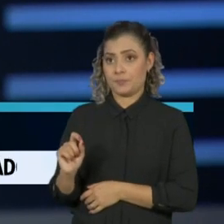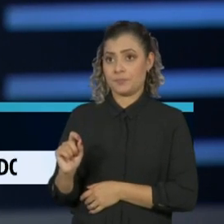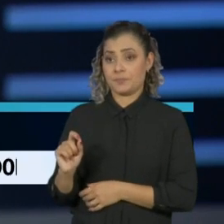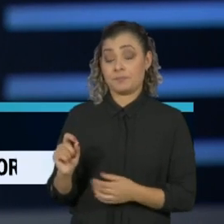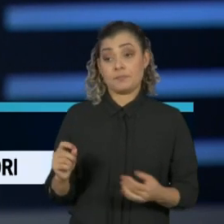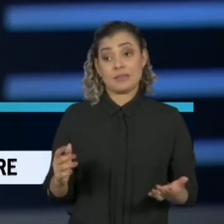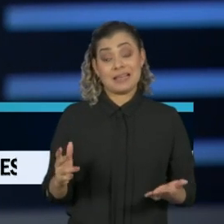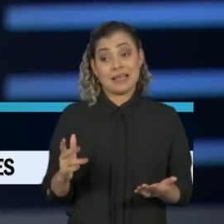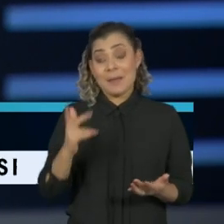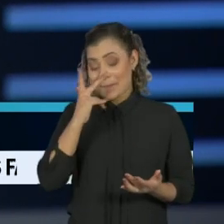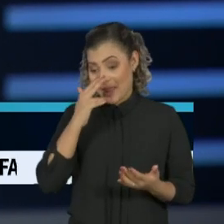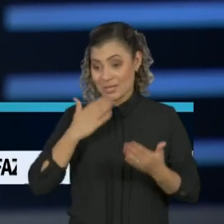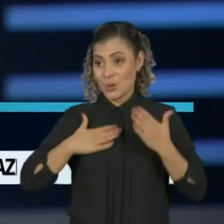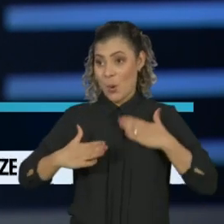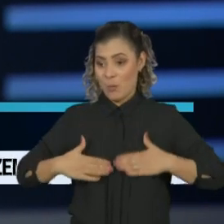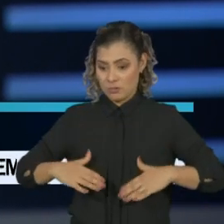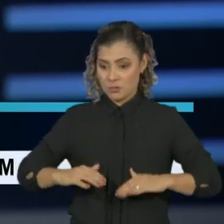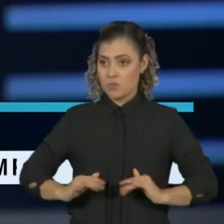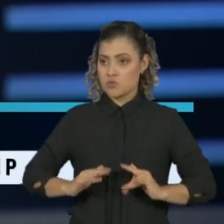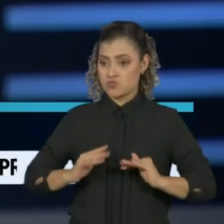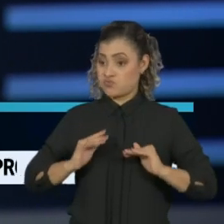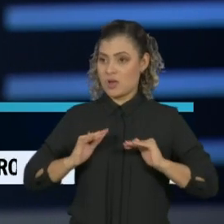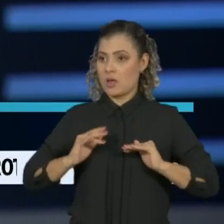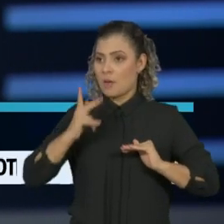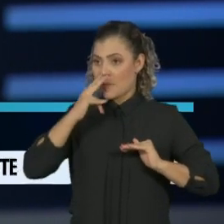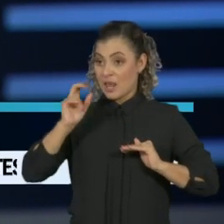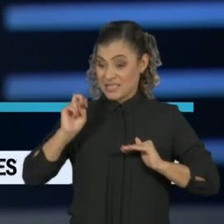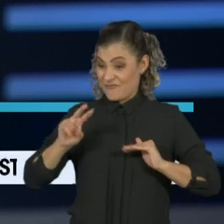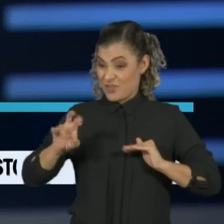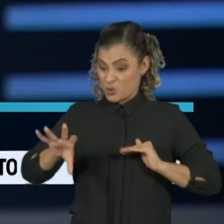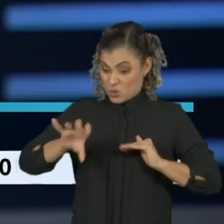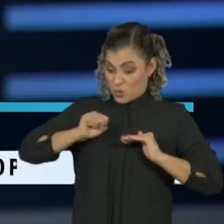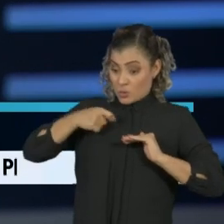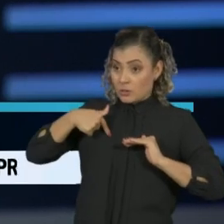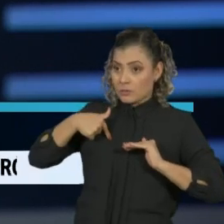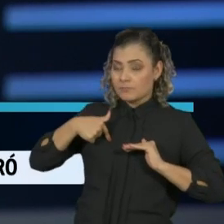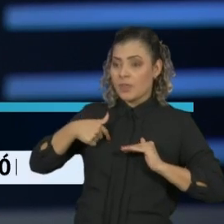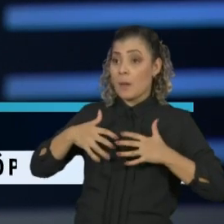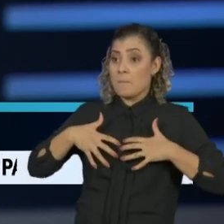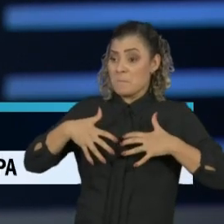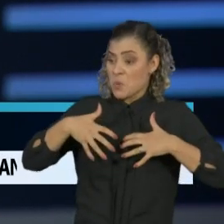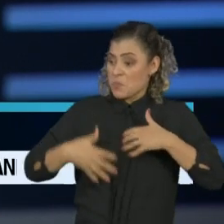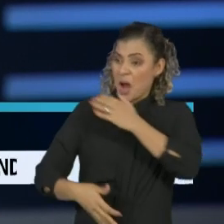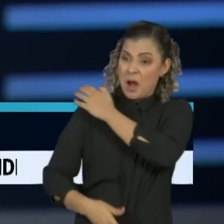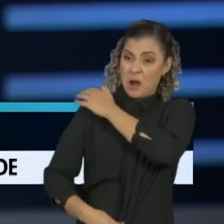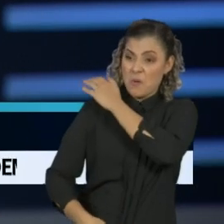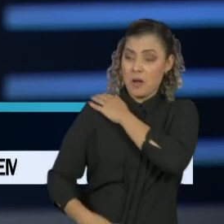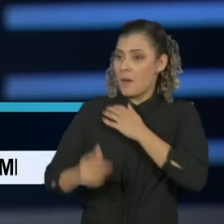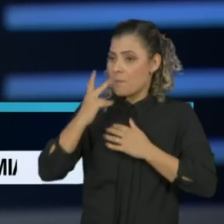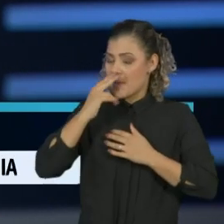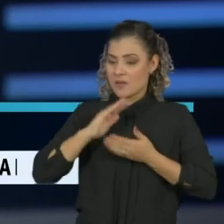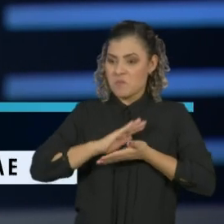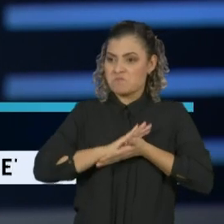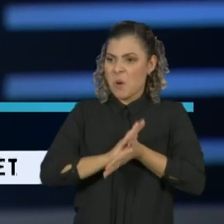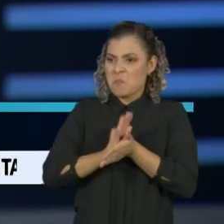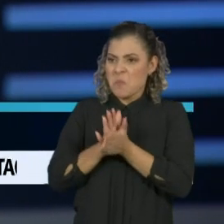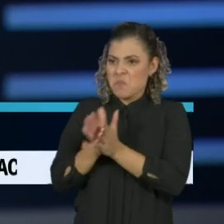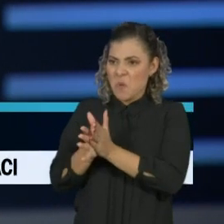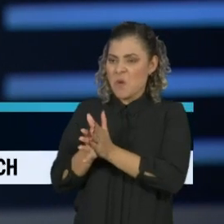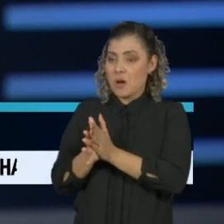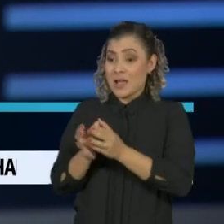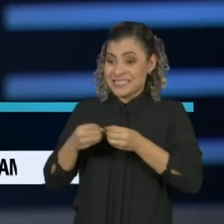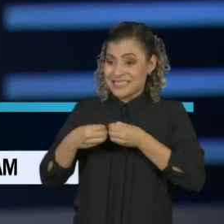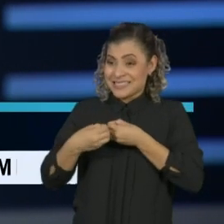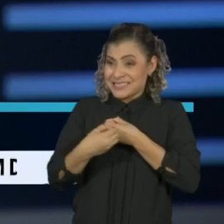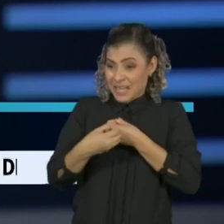iludir o nosso sistema imune. Na realidade, quando ele entra no pulmão, ele faz com que as células que deveriam